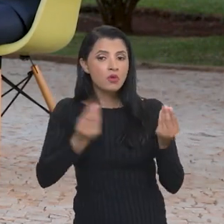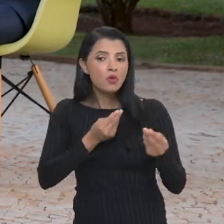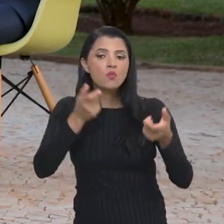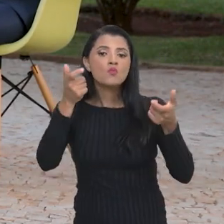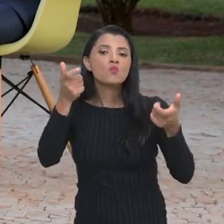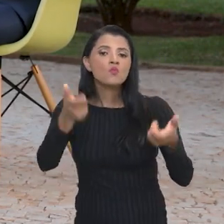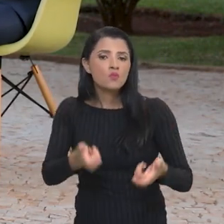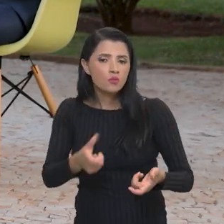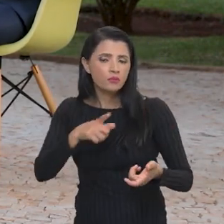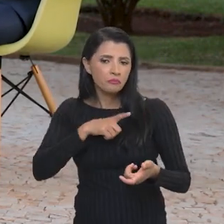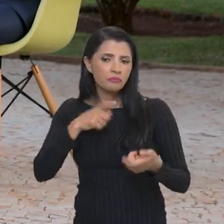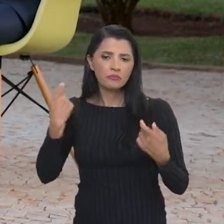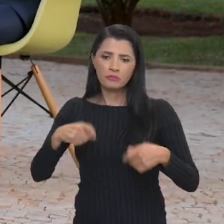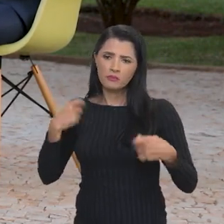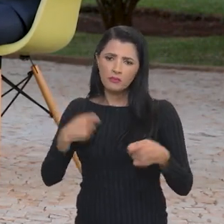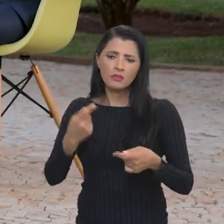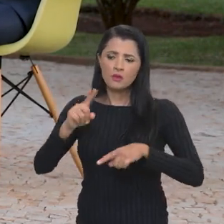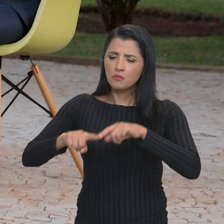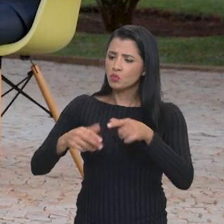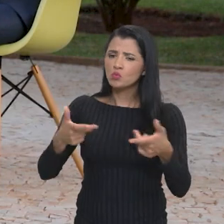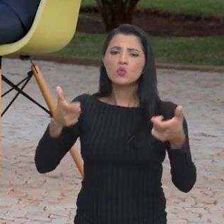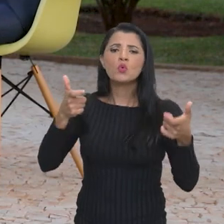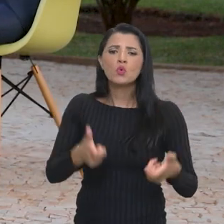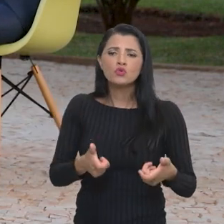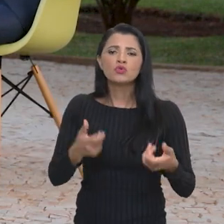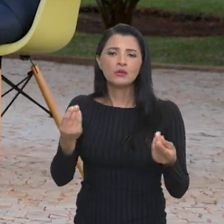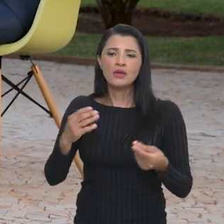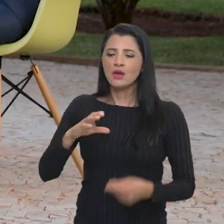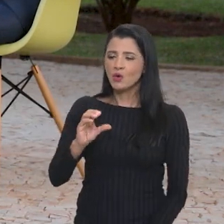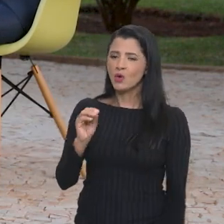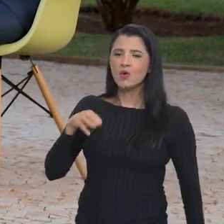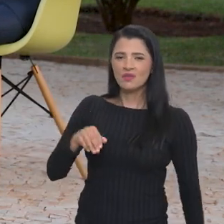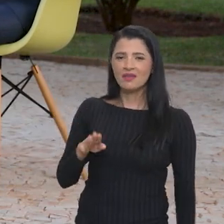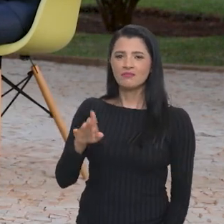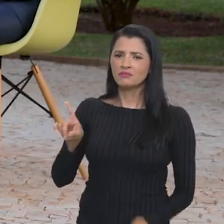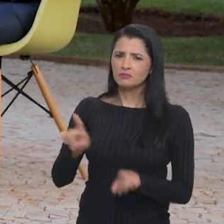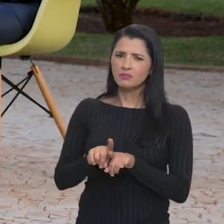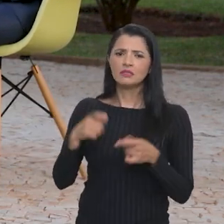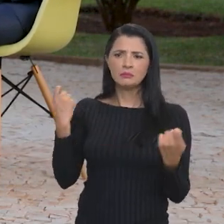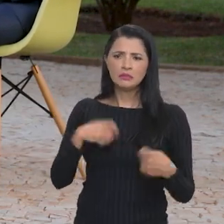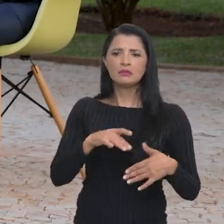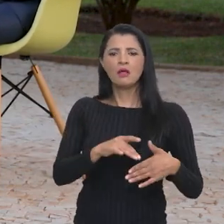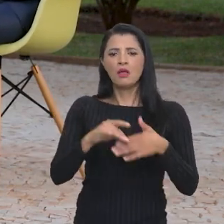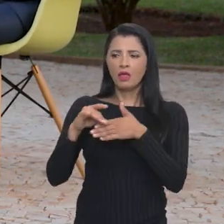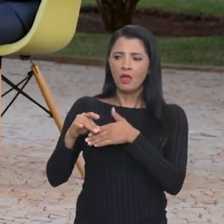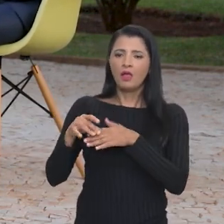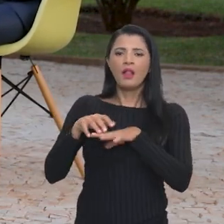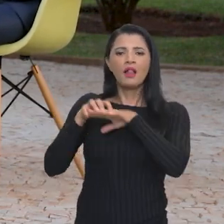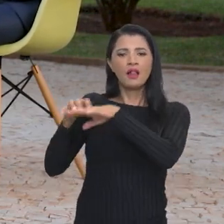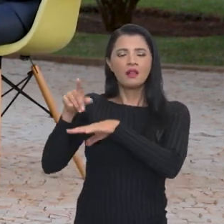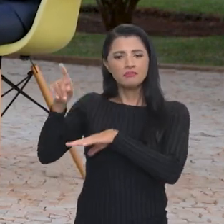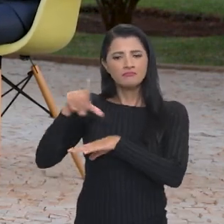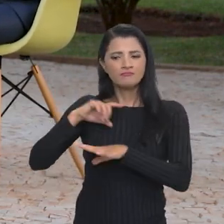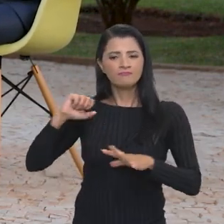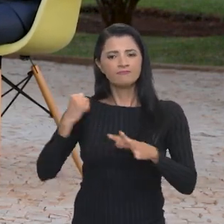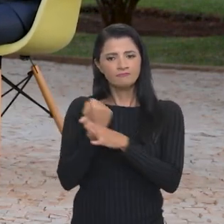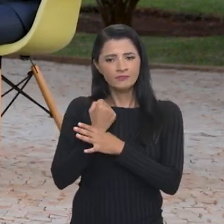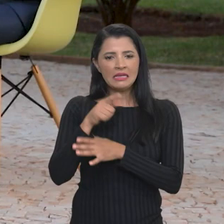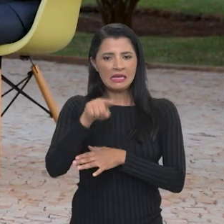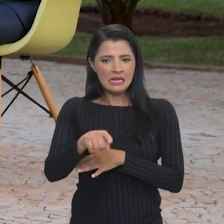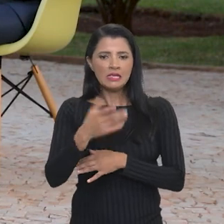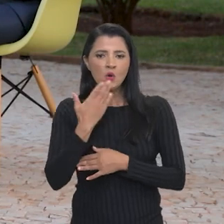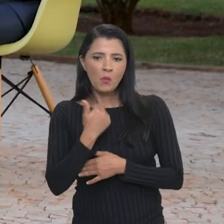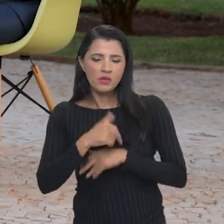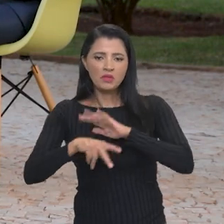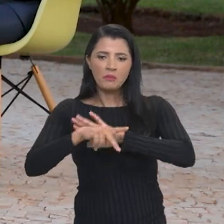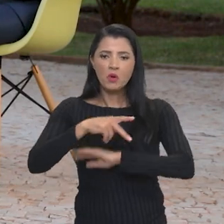produto e para a Conab também, se tiver que levar um abastecimento para garantir esta ração animal, por exemplo, para outro estado, a gente já